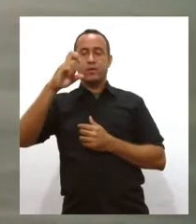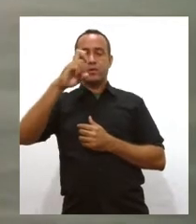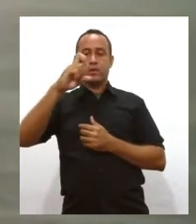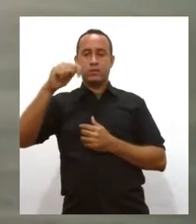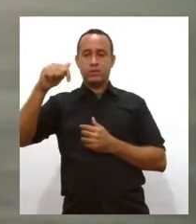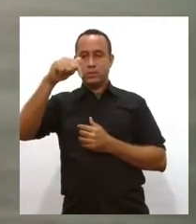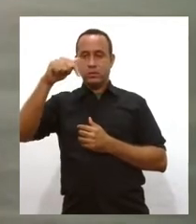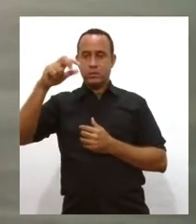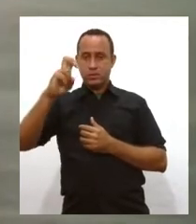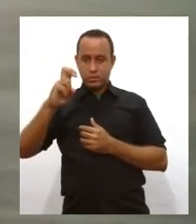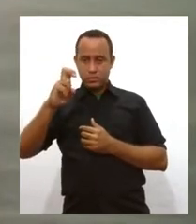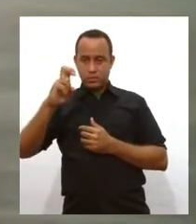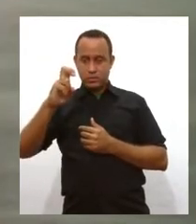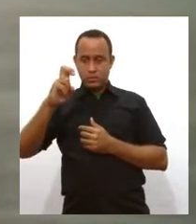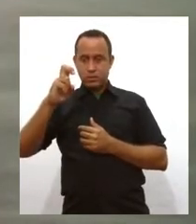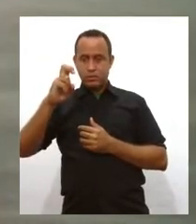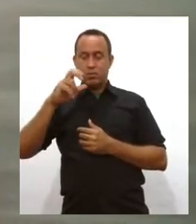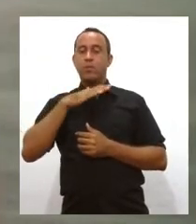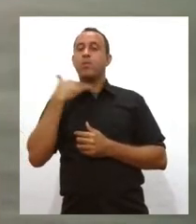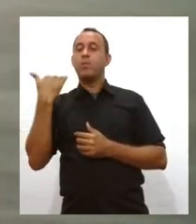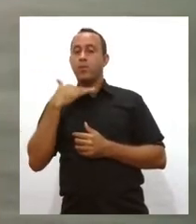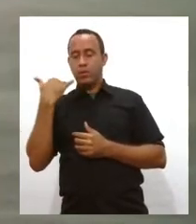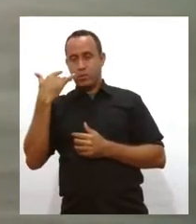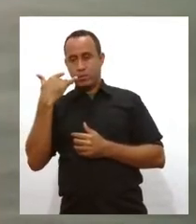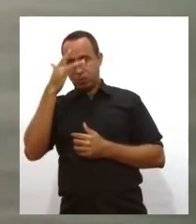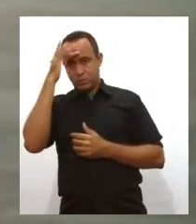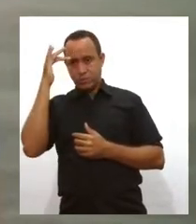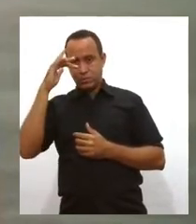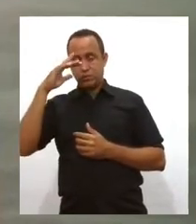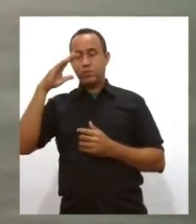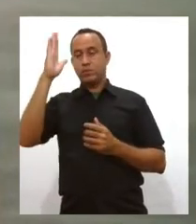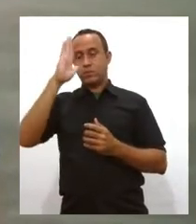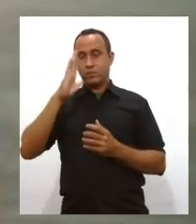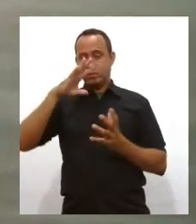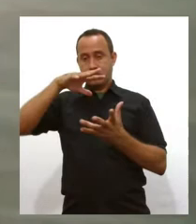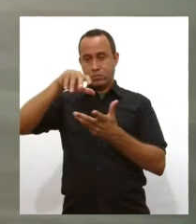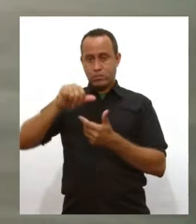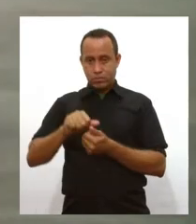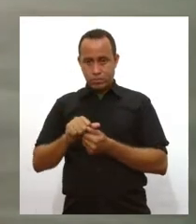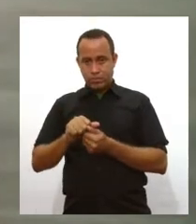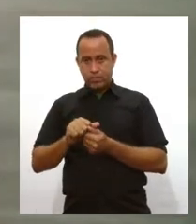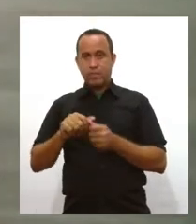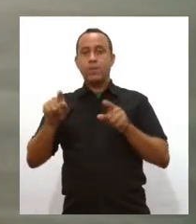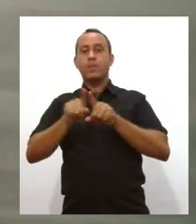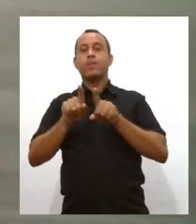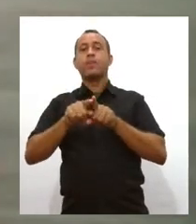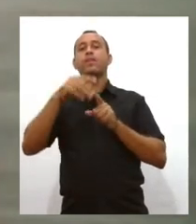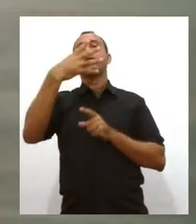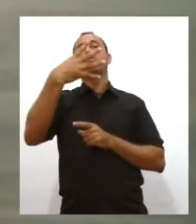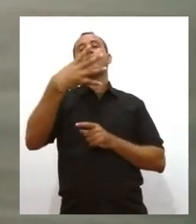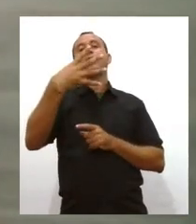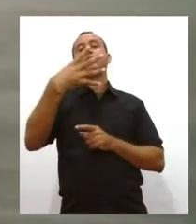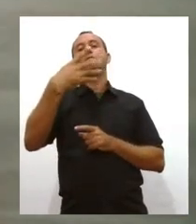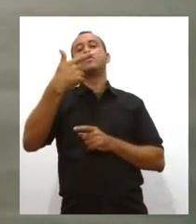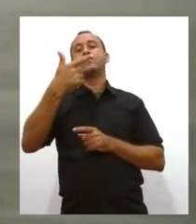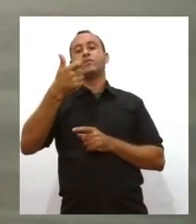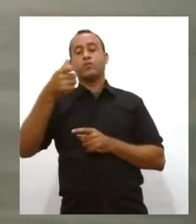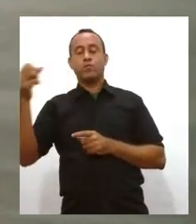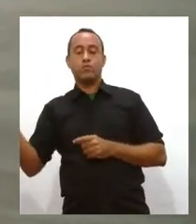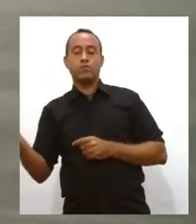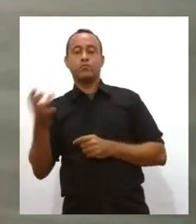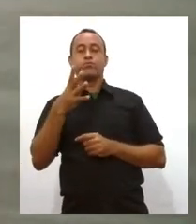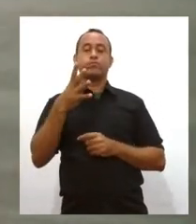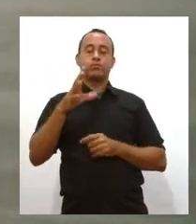vidas perdidas para o coronavírus. Foram registrados também 40.431 novos casos da